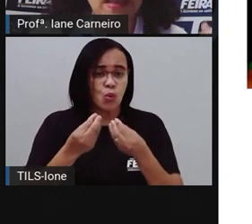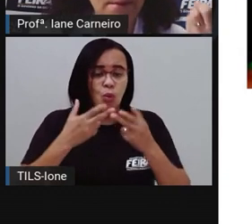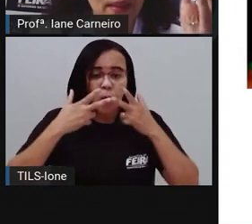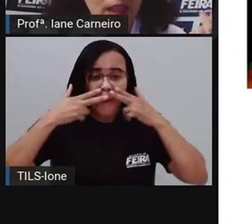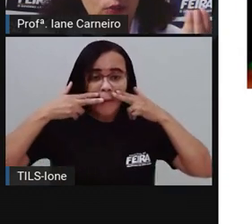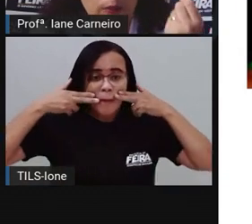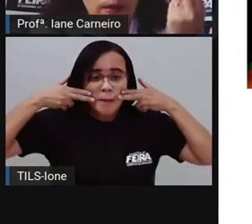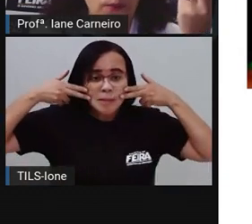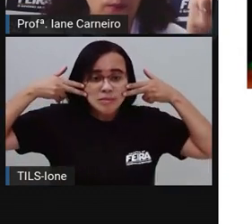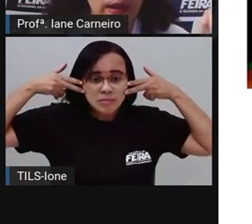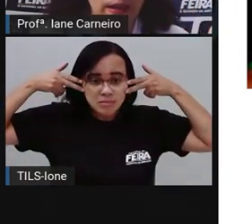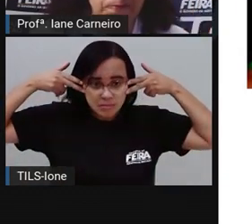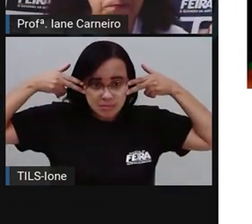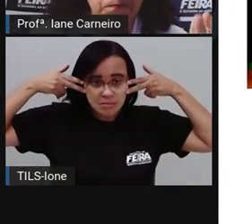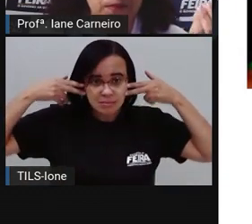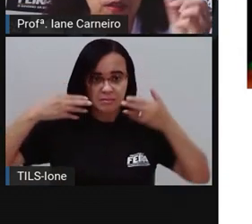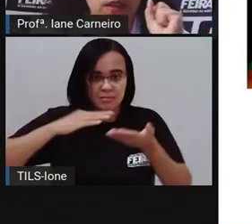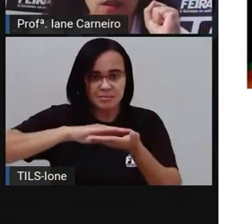pigmento, né?